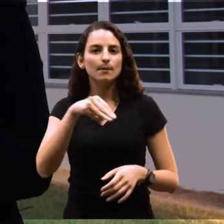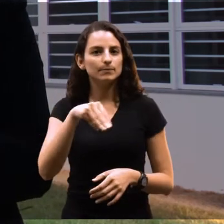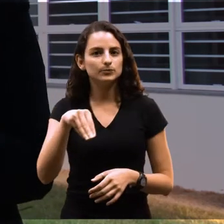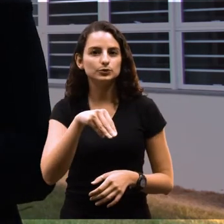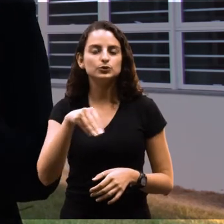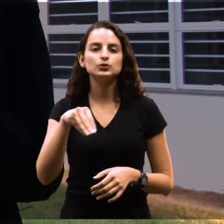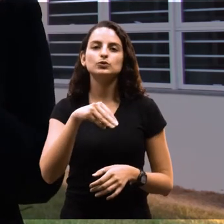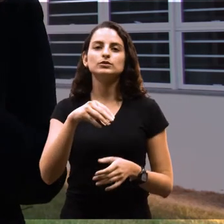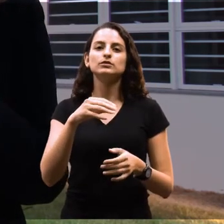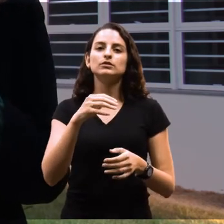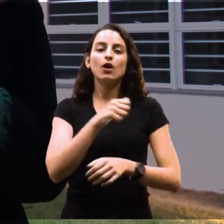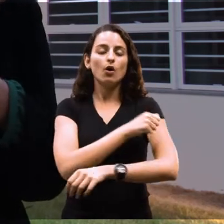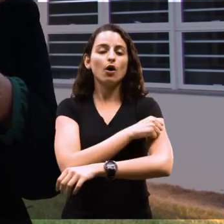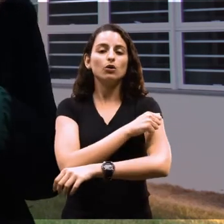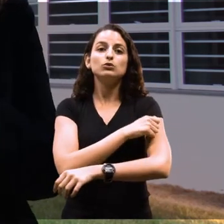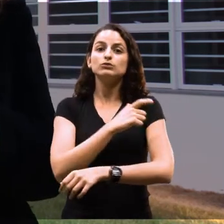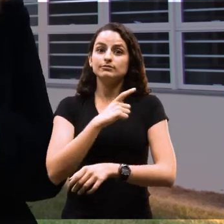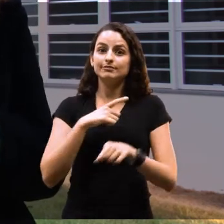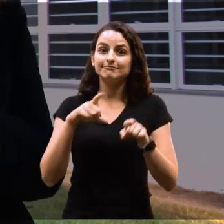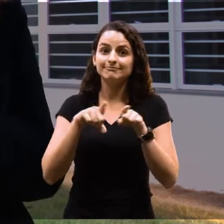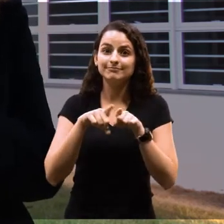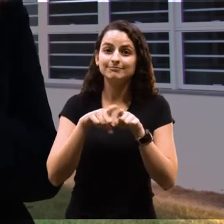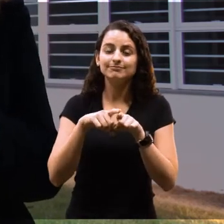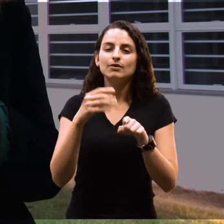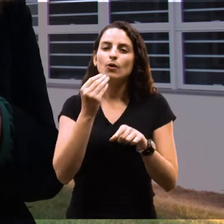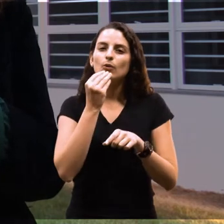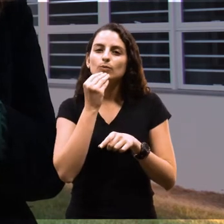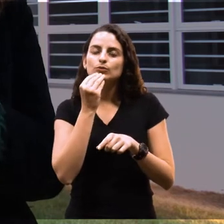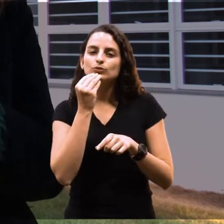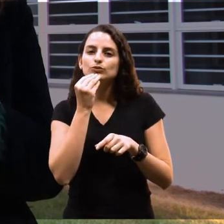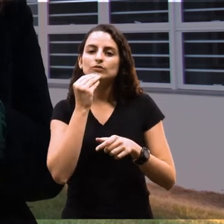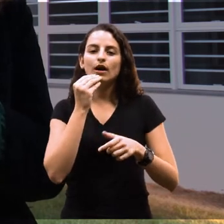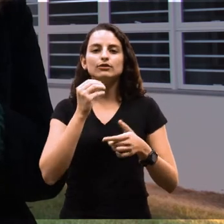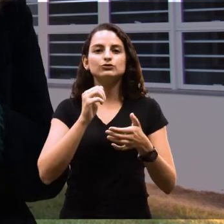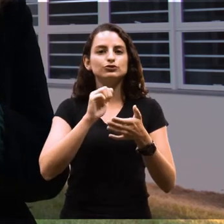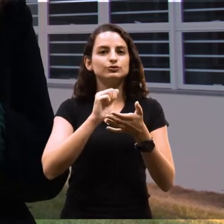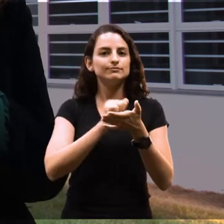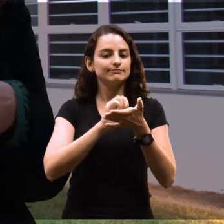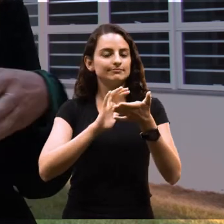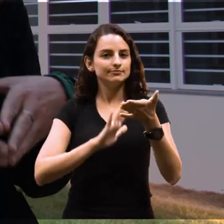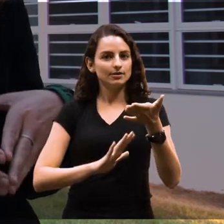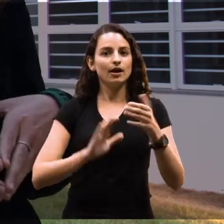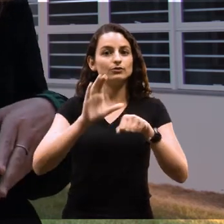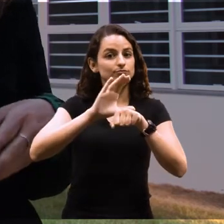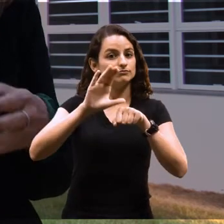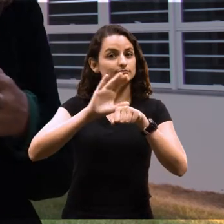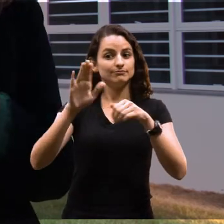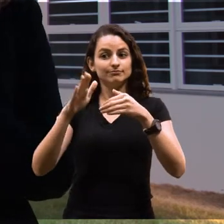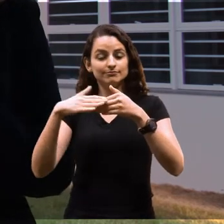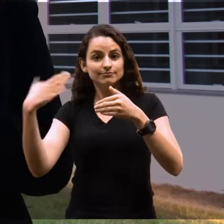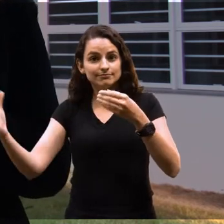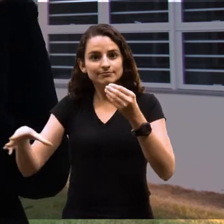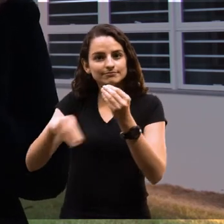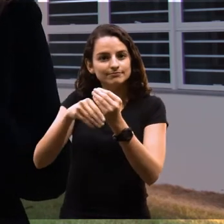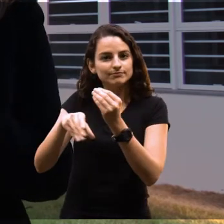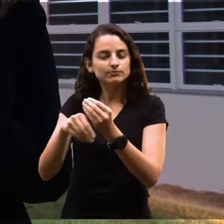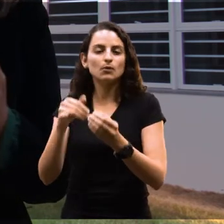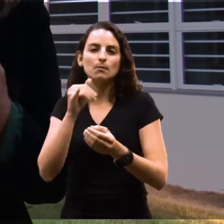monitoria. O aluno tem também muita oportunidade de trabalhar em atividades extracurriculares, com